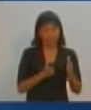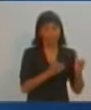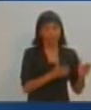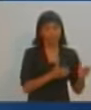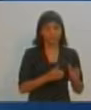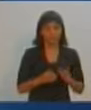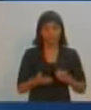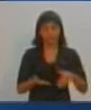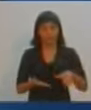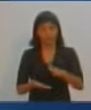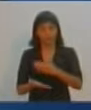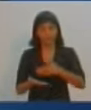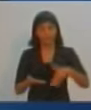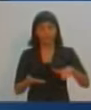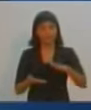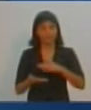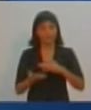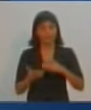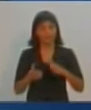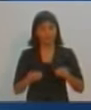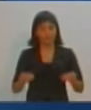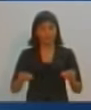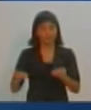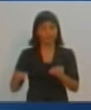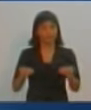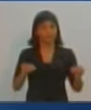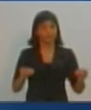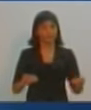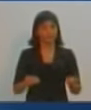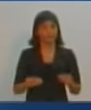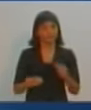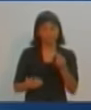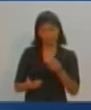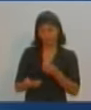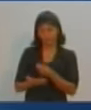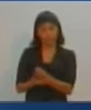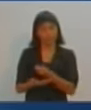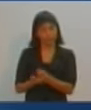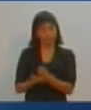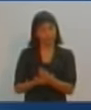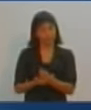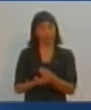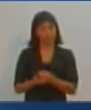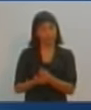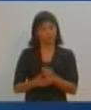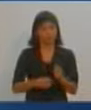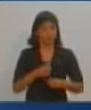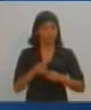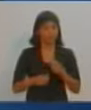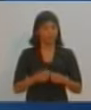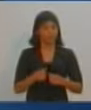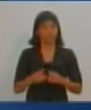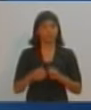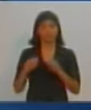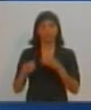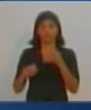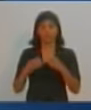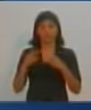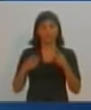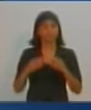organizar aquele centro de vendas, de compras do comércio popular e